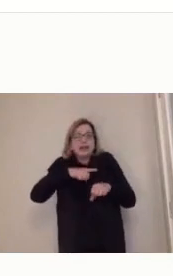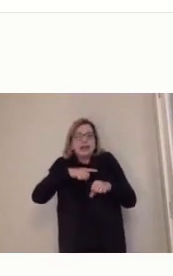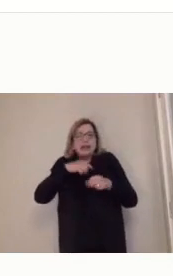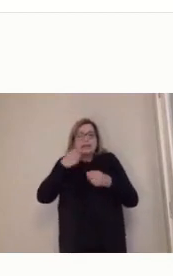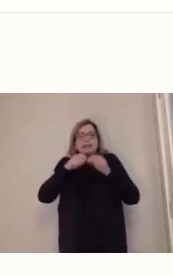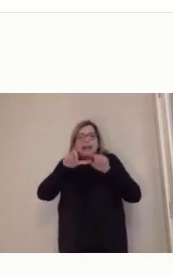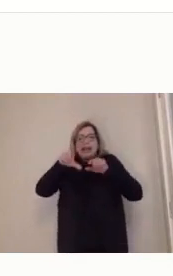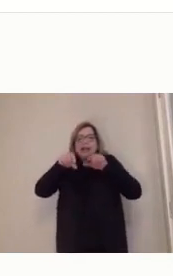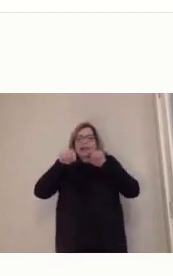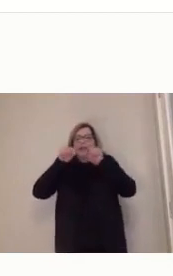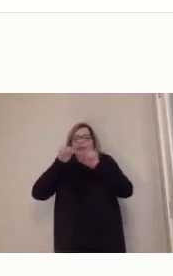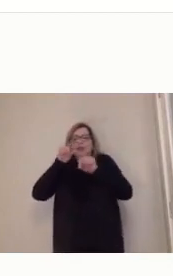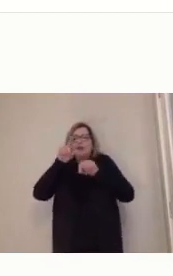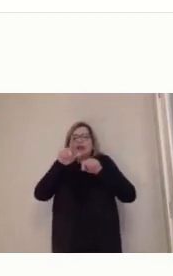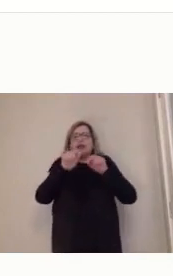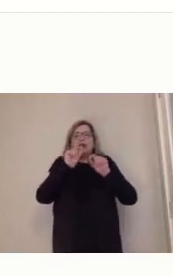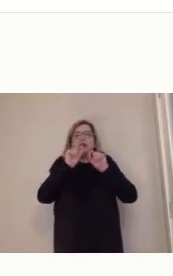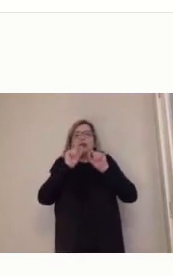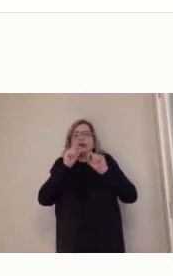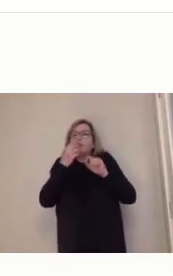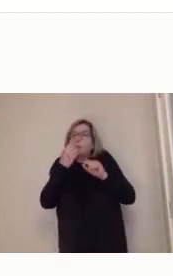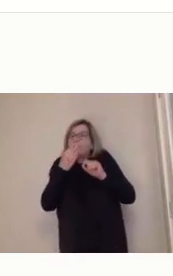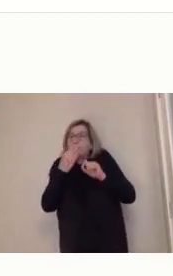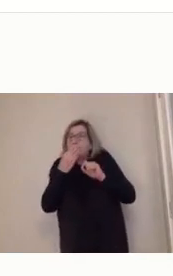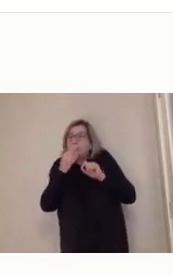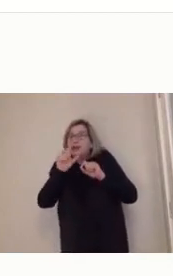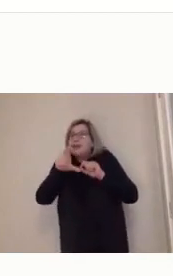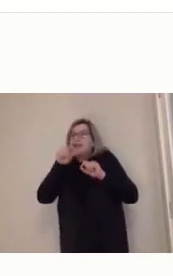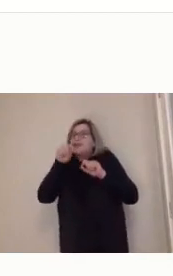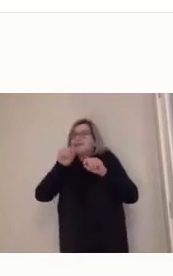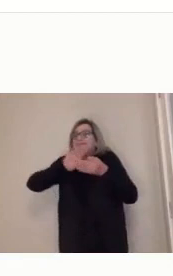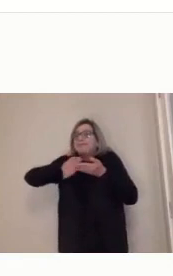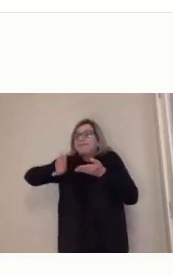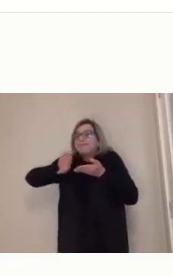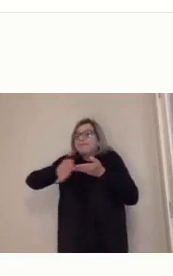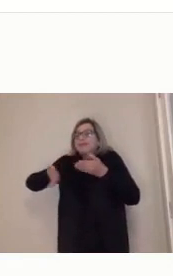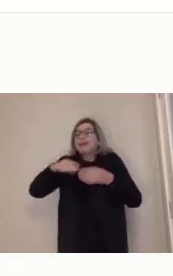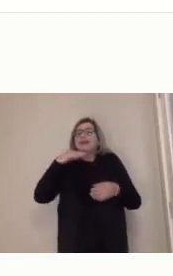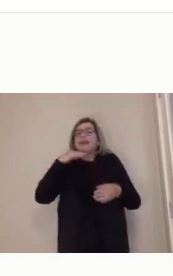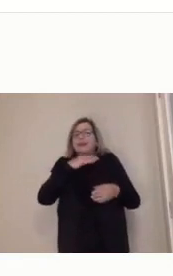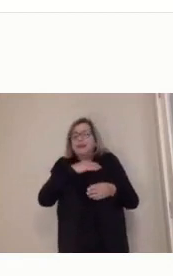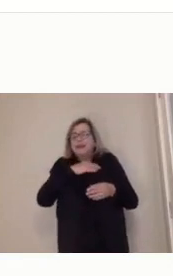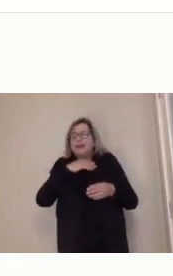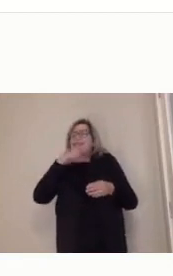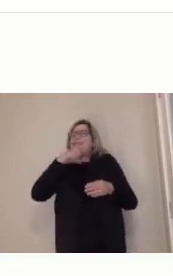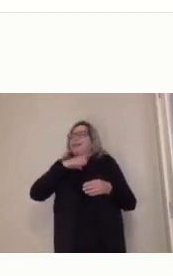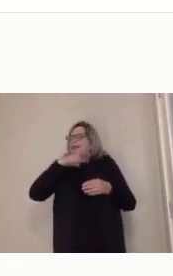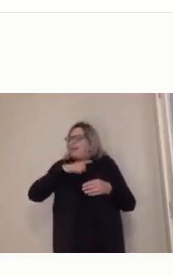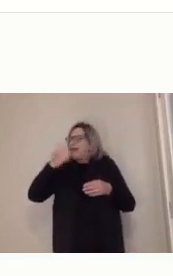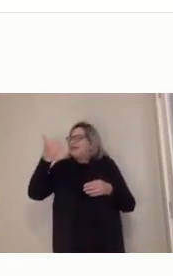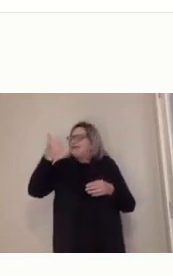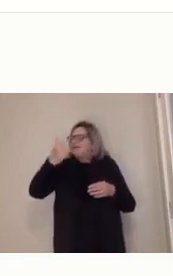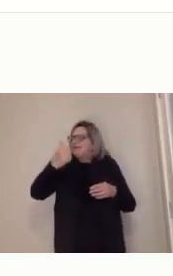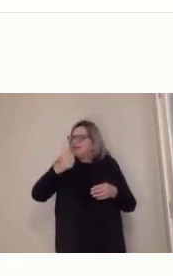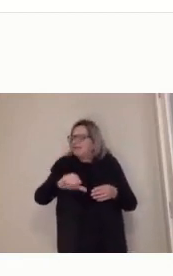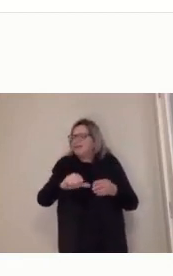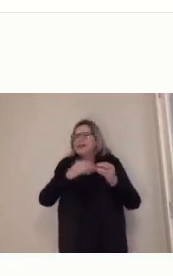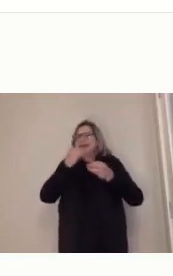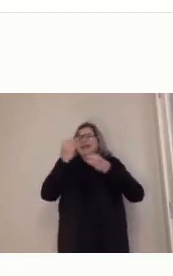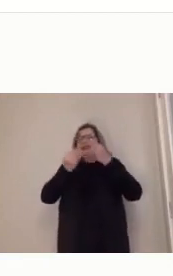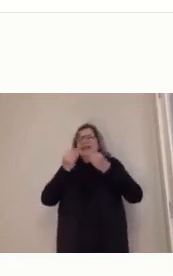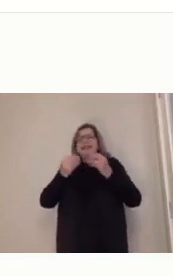muita desinformação, muita coisa mal feita, muita coisa tendenciosa, muita coisa que agride, que